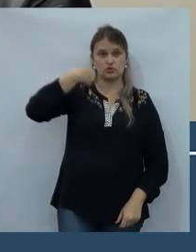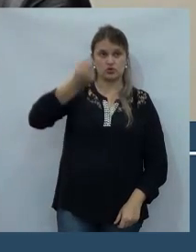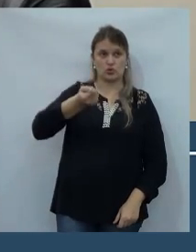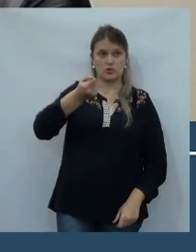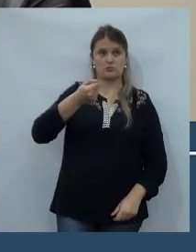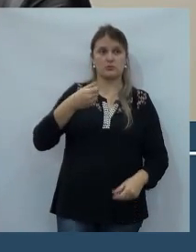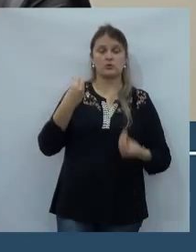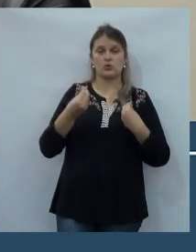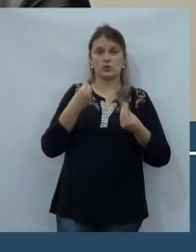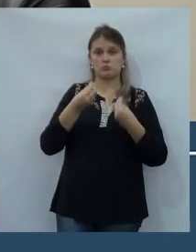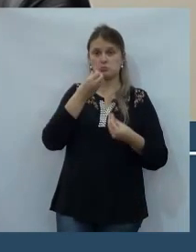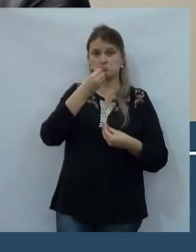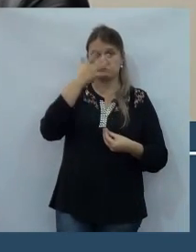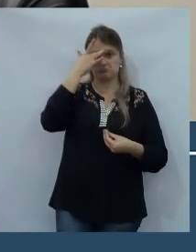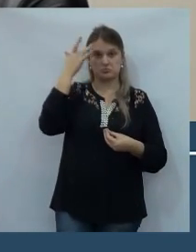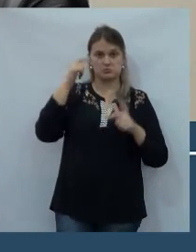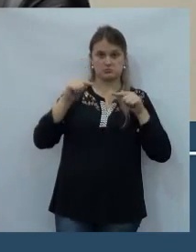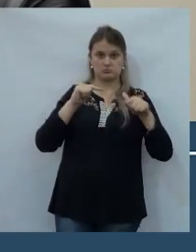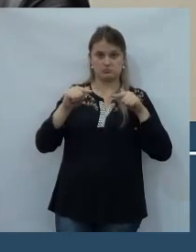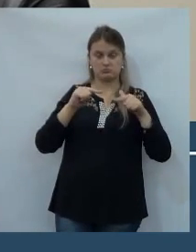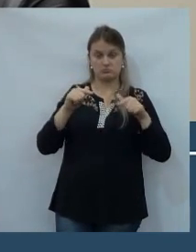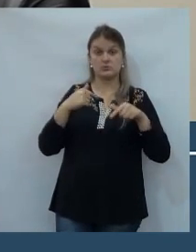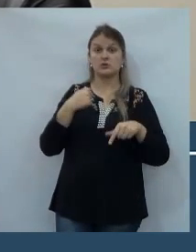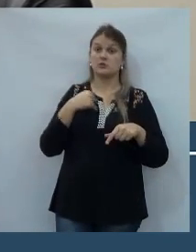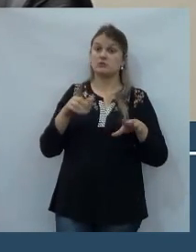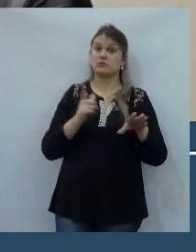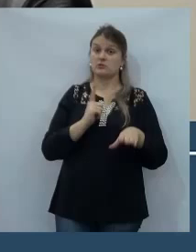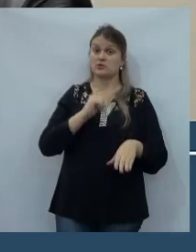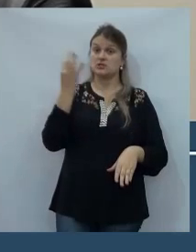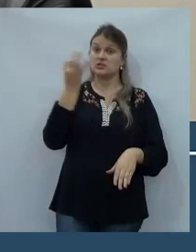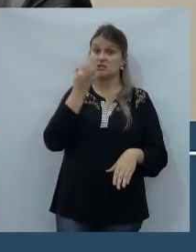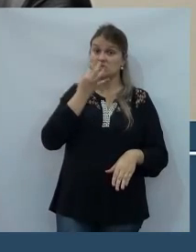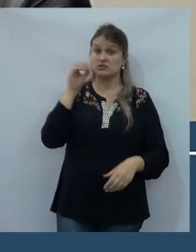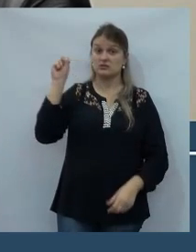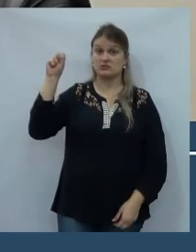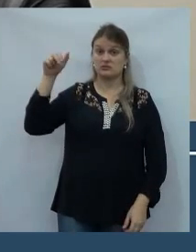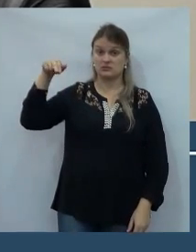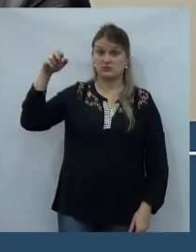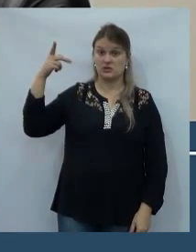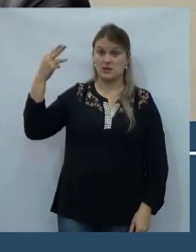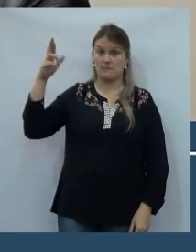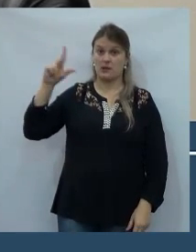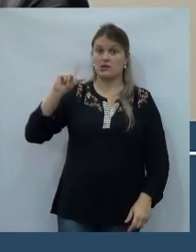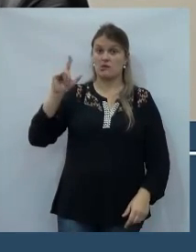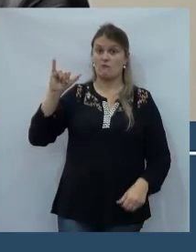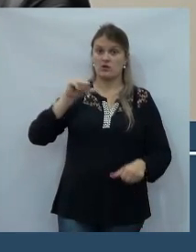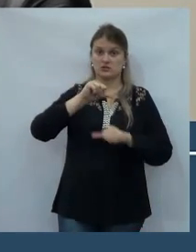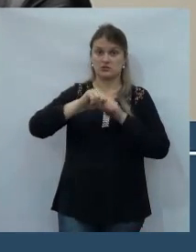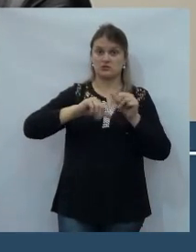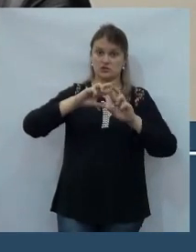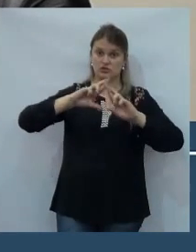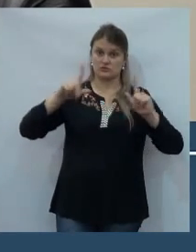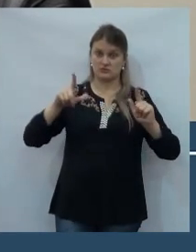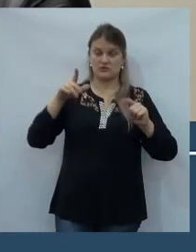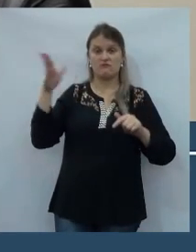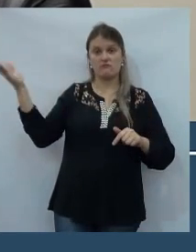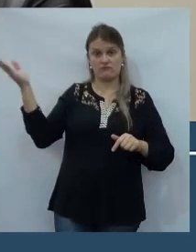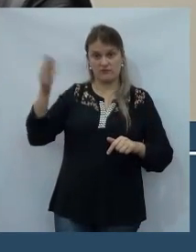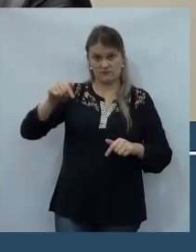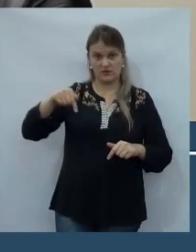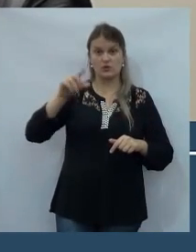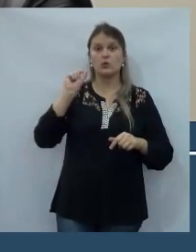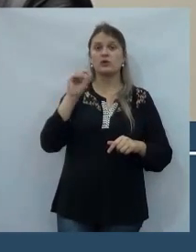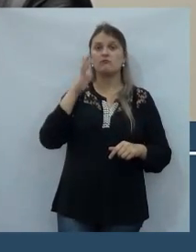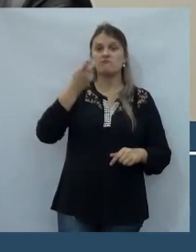excelência desse trabalho. E, tenho certeza que na Sanepar não vai ser de maneira diferente. Ele vai vir aqui e o que ele